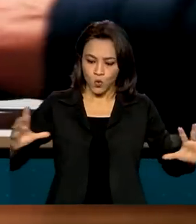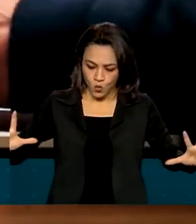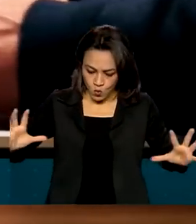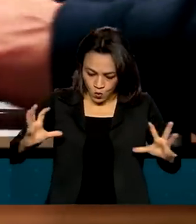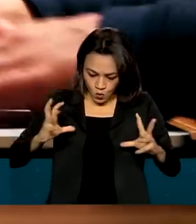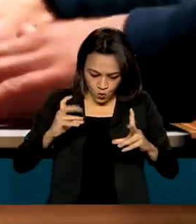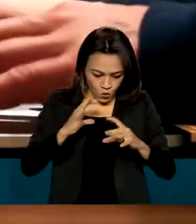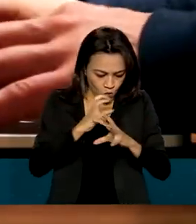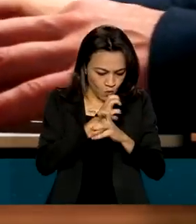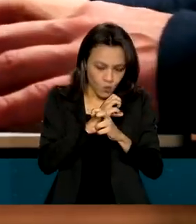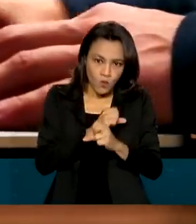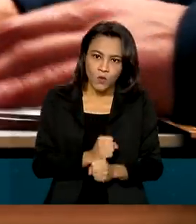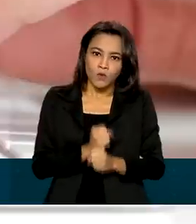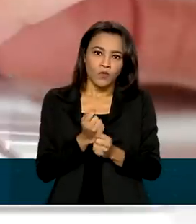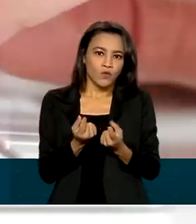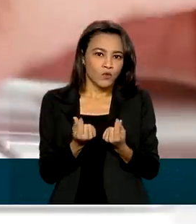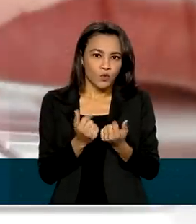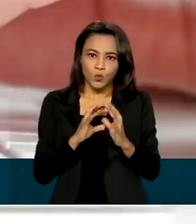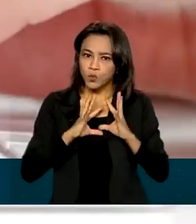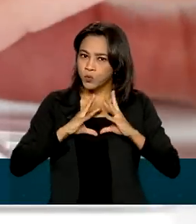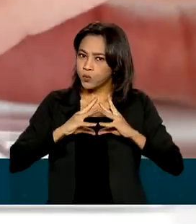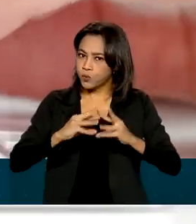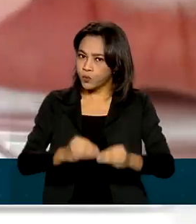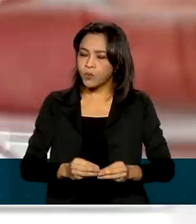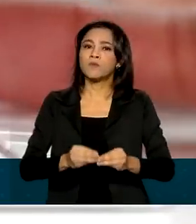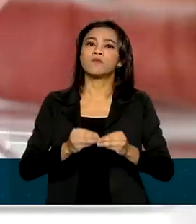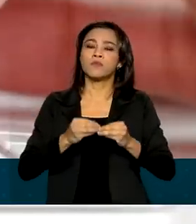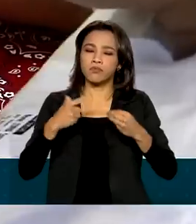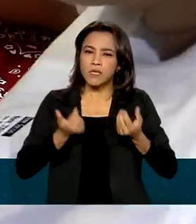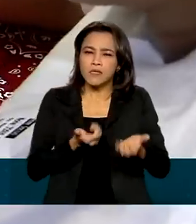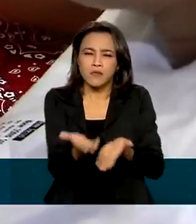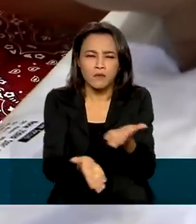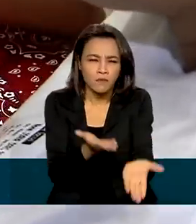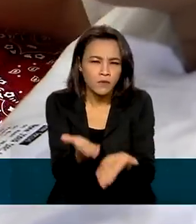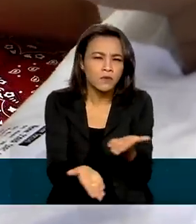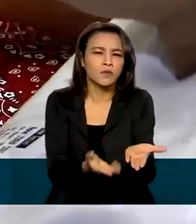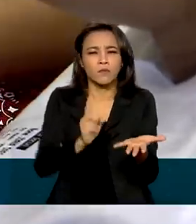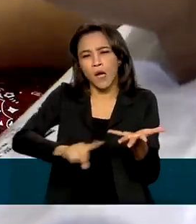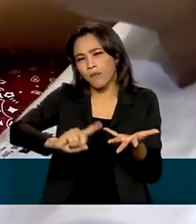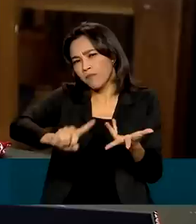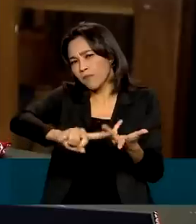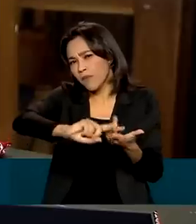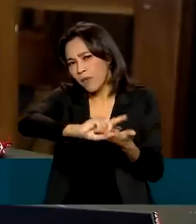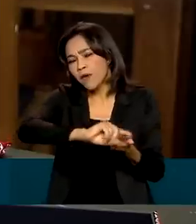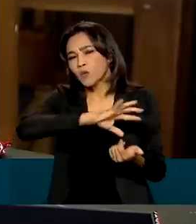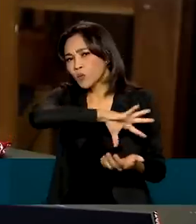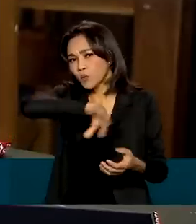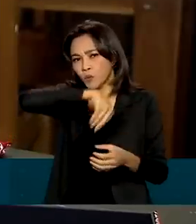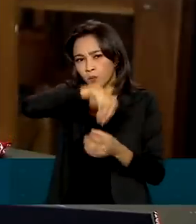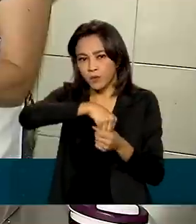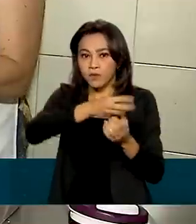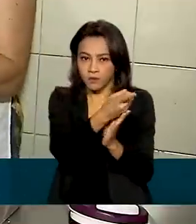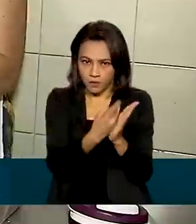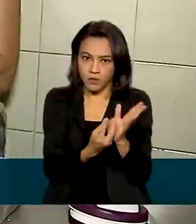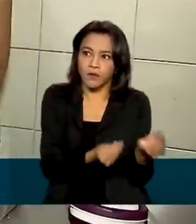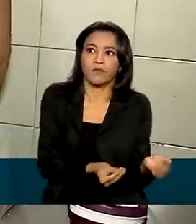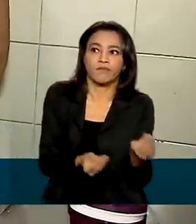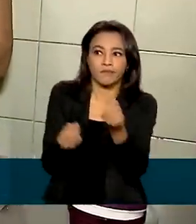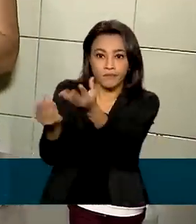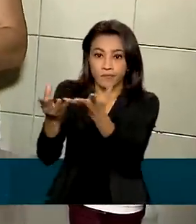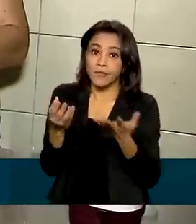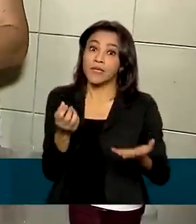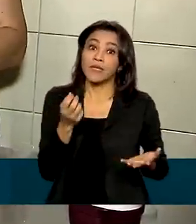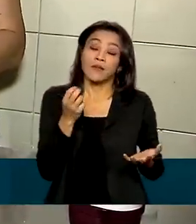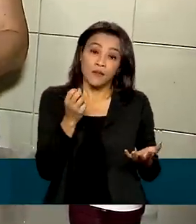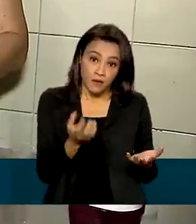de todas as vendas de mercadorias e prestação de serviços, sem deduzir nenhuma despesa. Caso a declaração